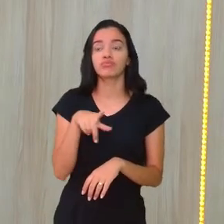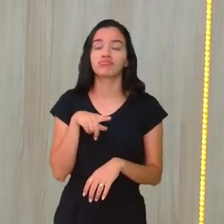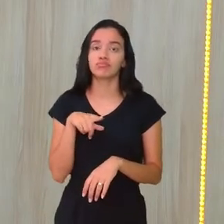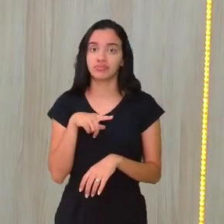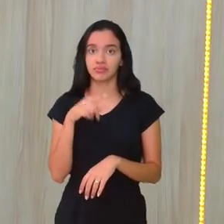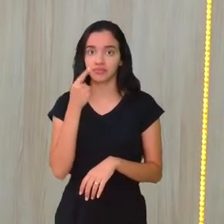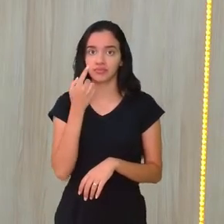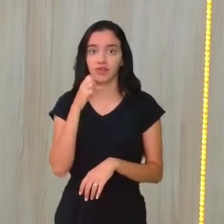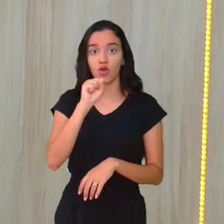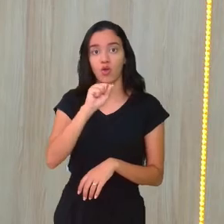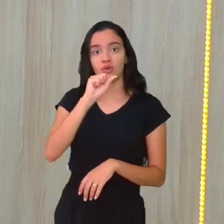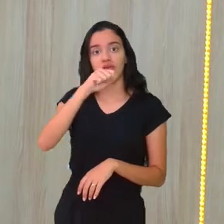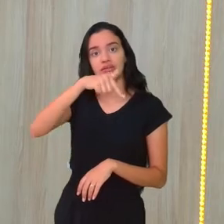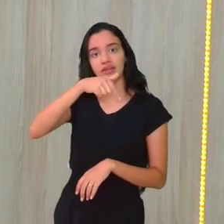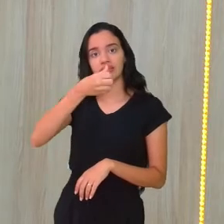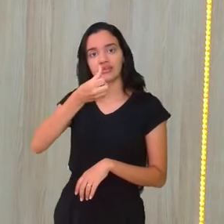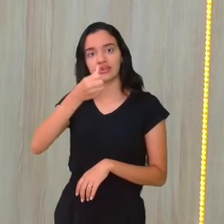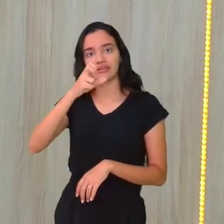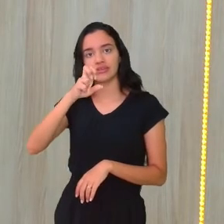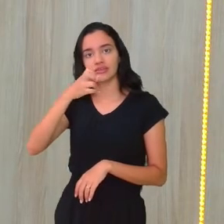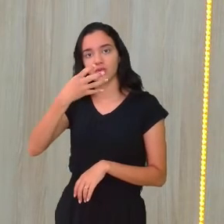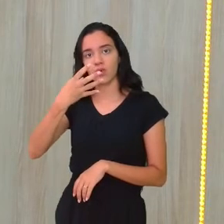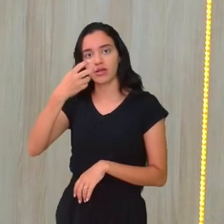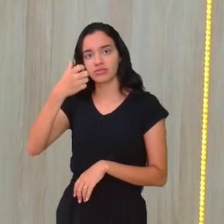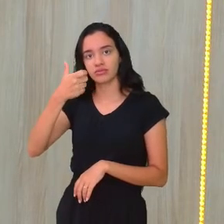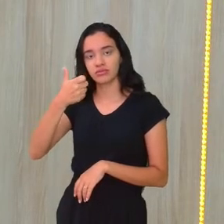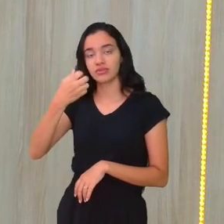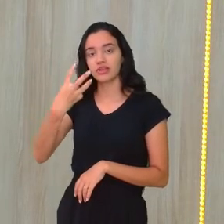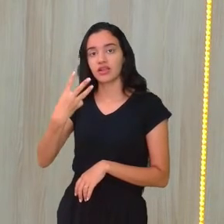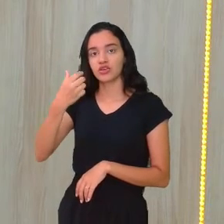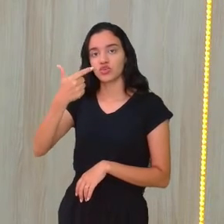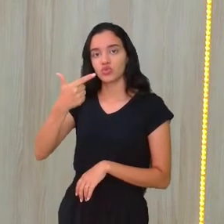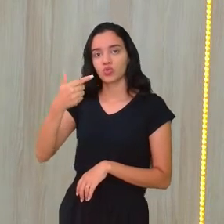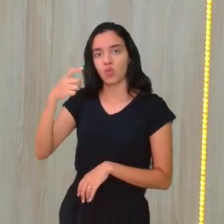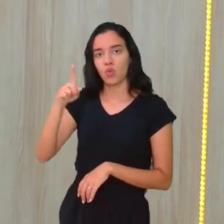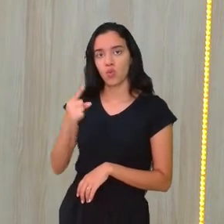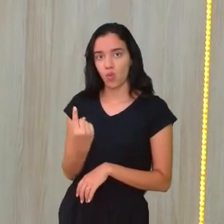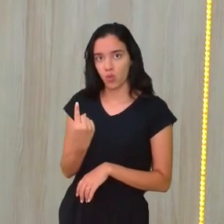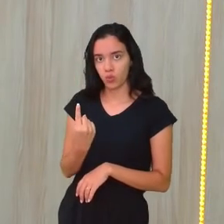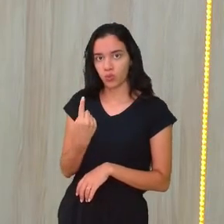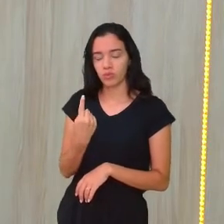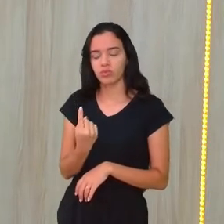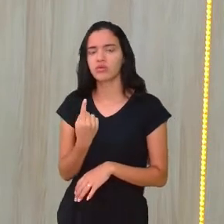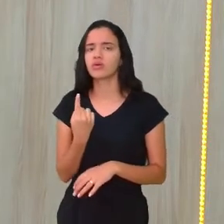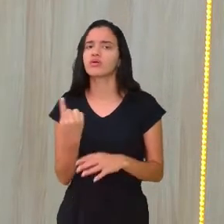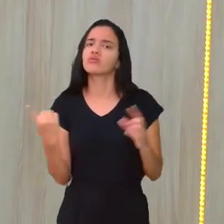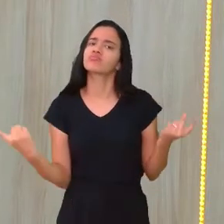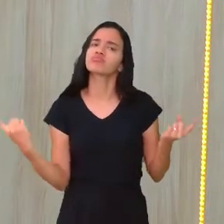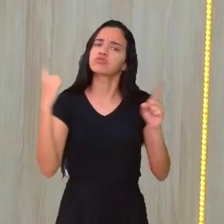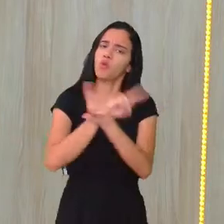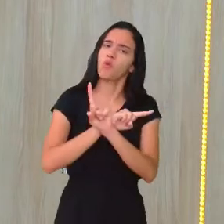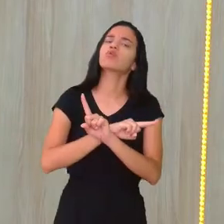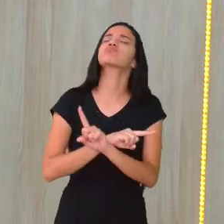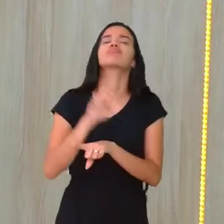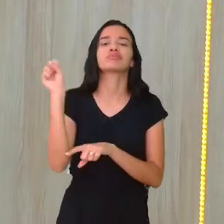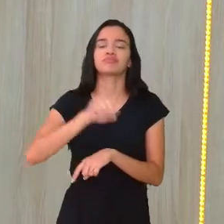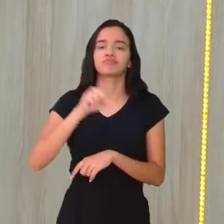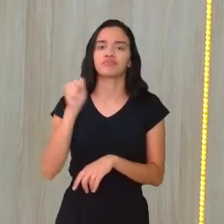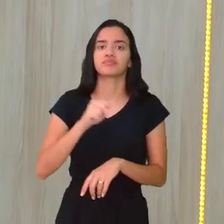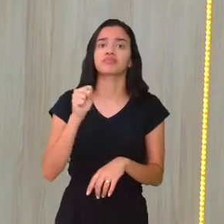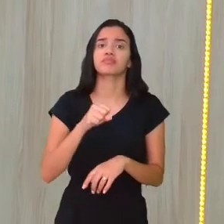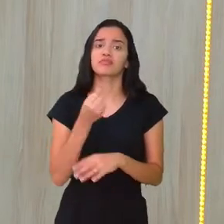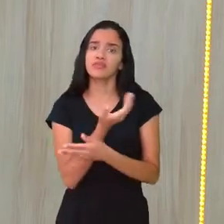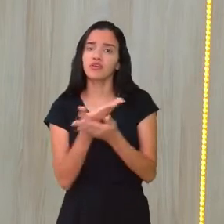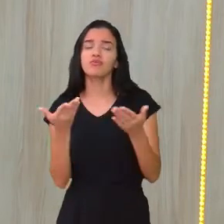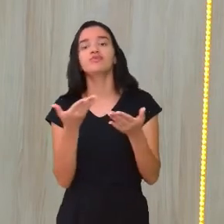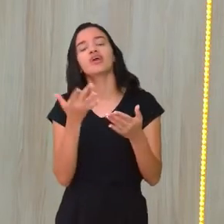oito aqui. Oito, sete, seis, cinco, quatro, três, dois, um. Poderia contar o contrário? Poderia, pessoal. Do jeito que